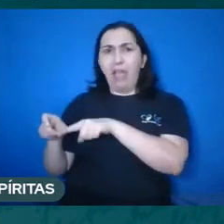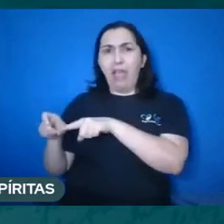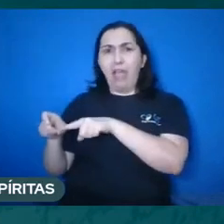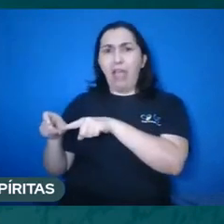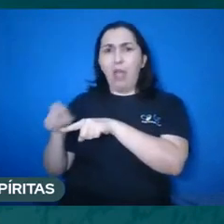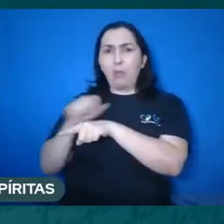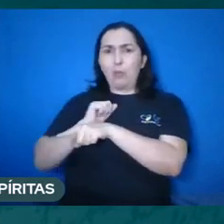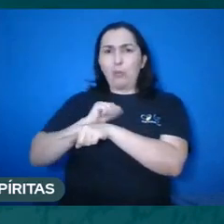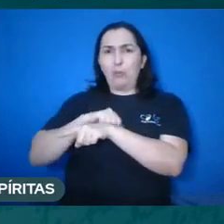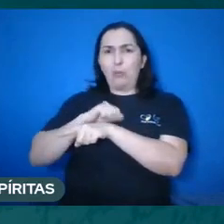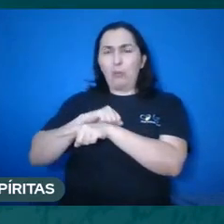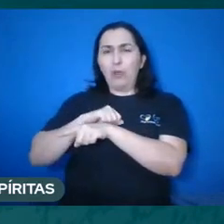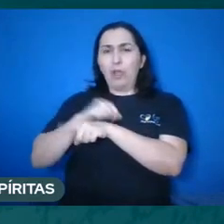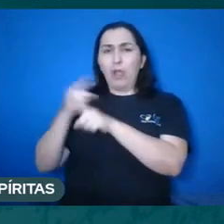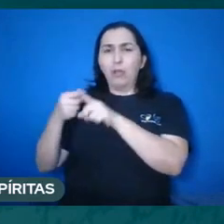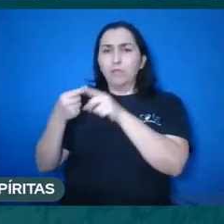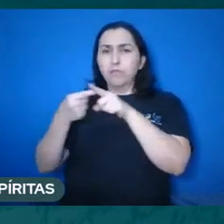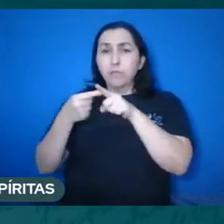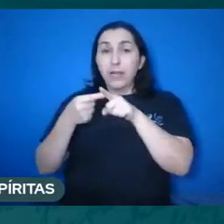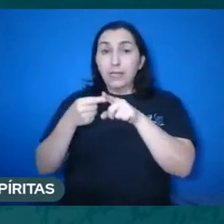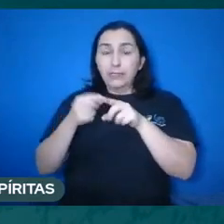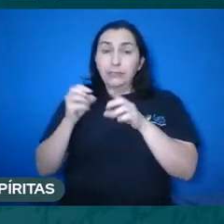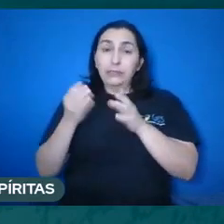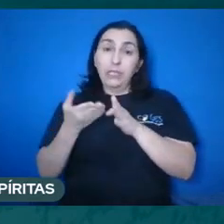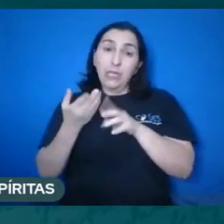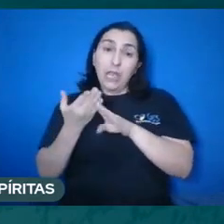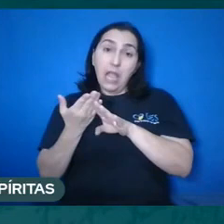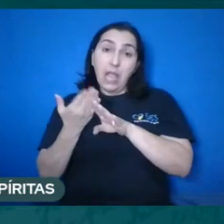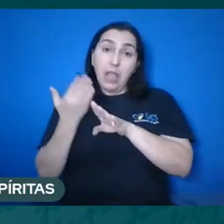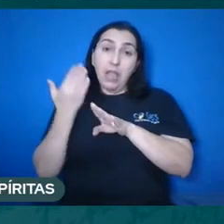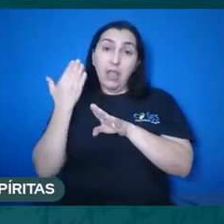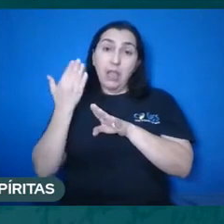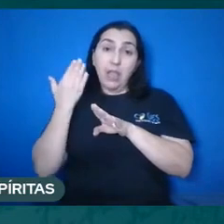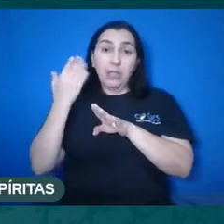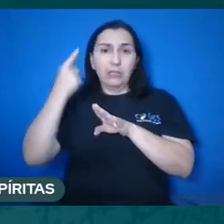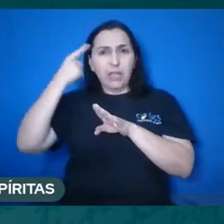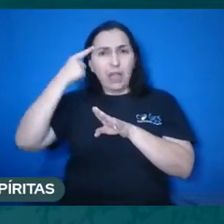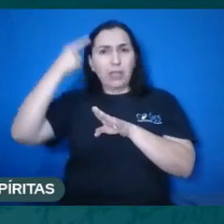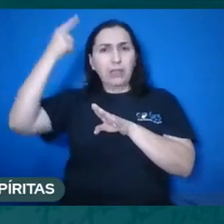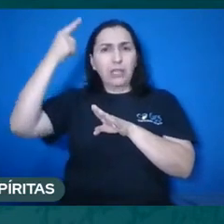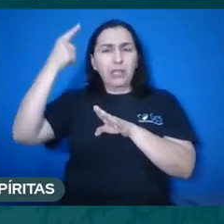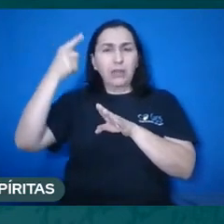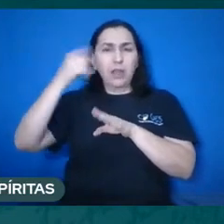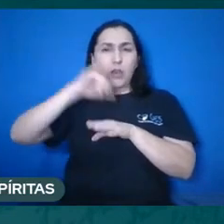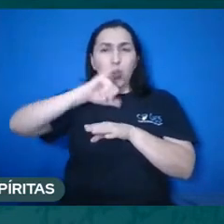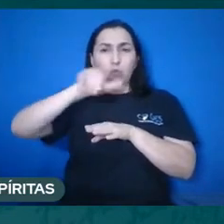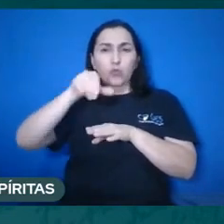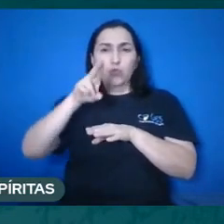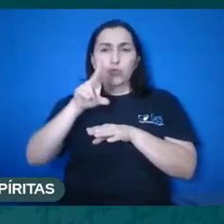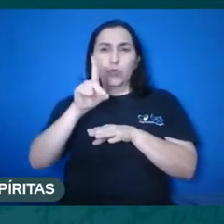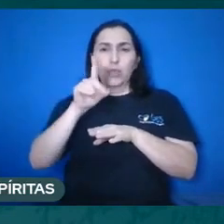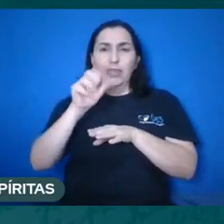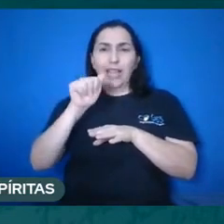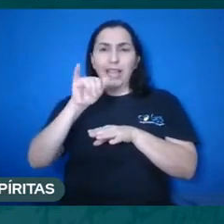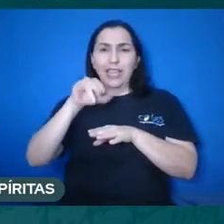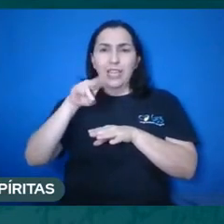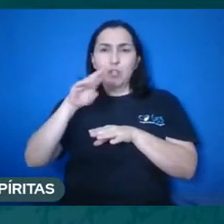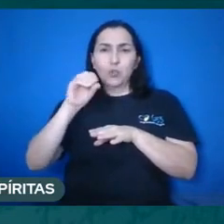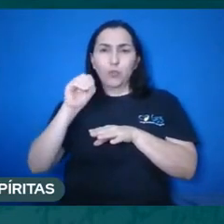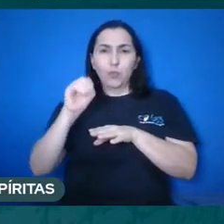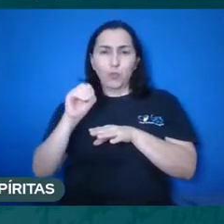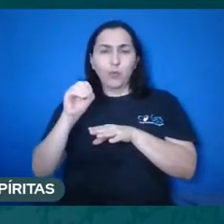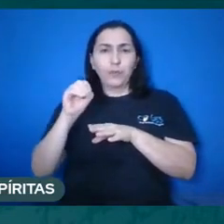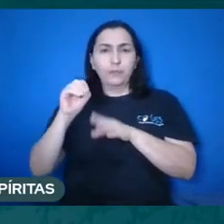finalidade oposta. Então, se nós olharmos na ideia do judaísmo, o demônio, para o